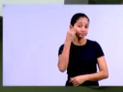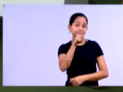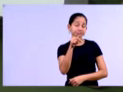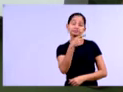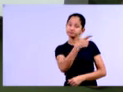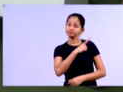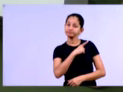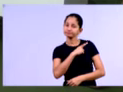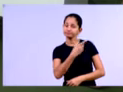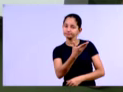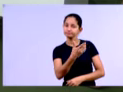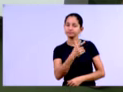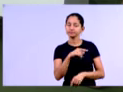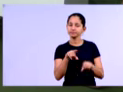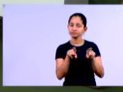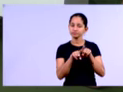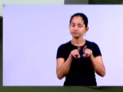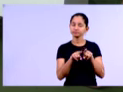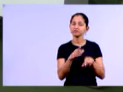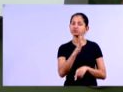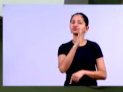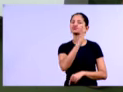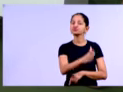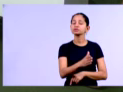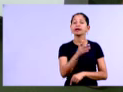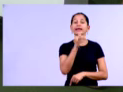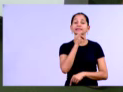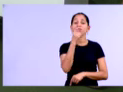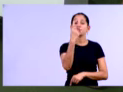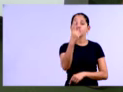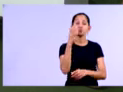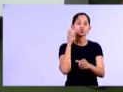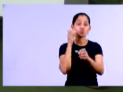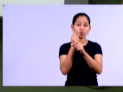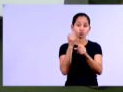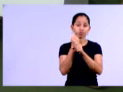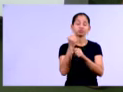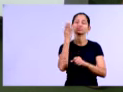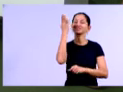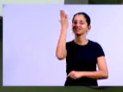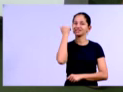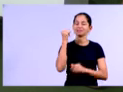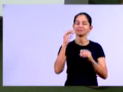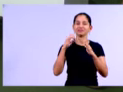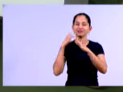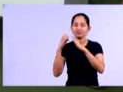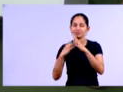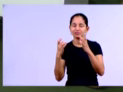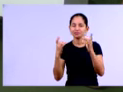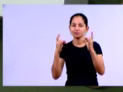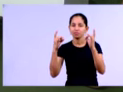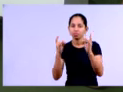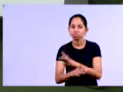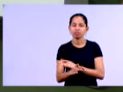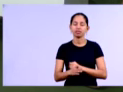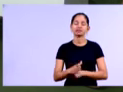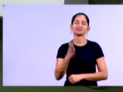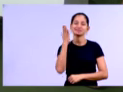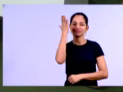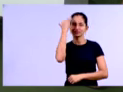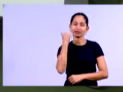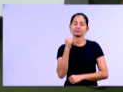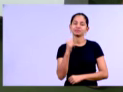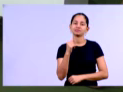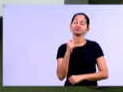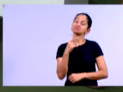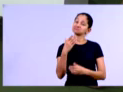e mais também dos nossos colegas, um contador, ele é capaz de prever antecipadamente, ok, a previsão de falência de